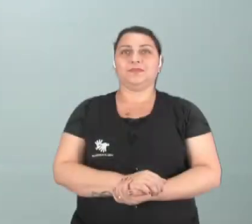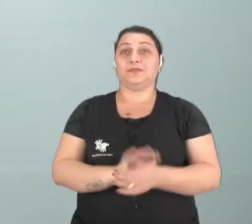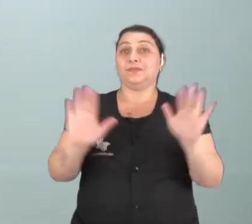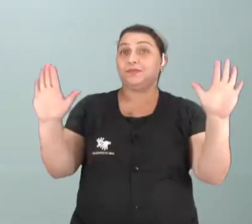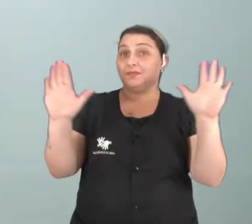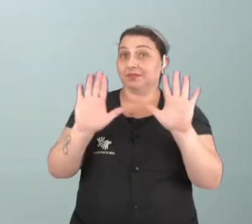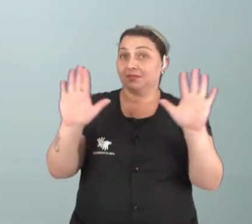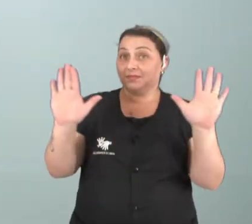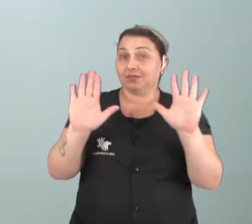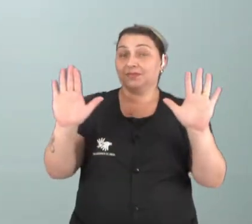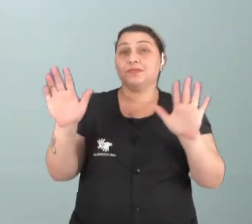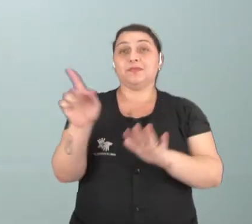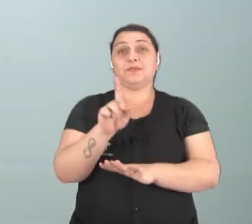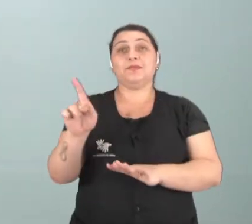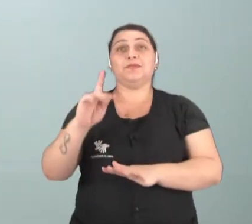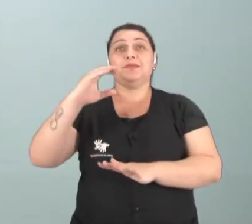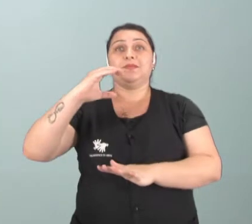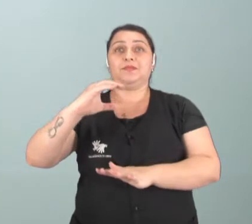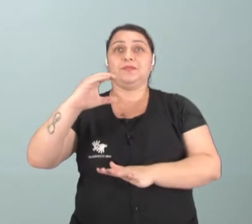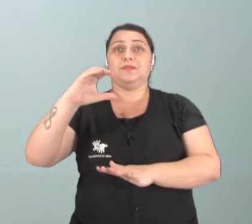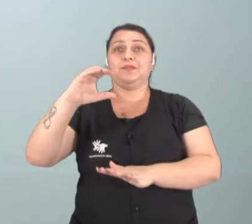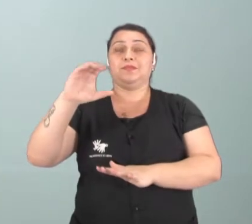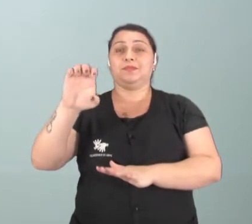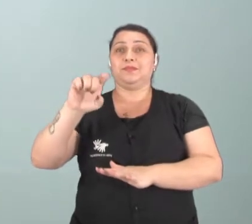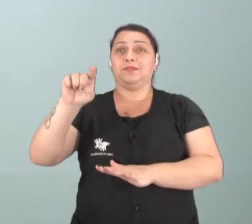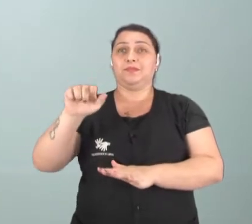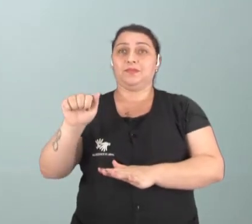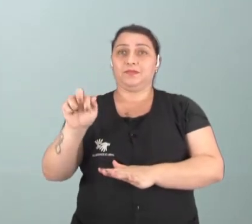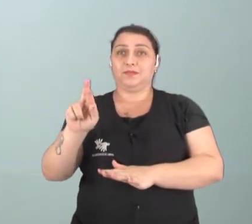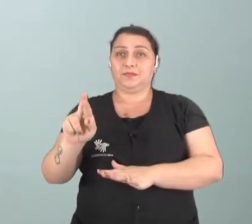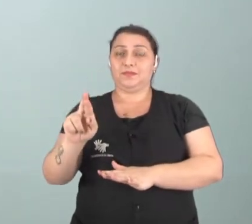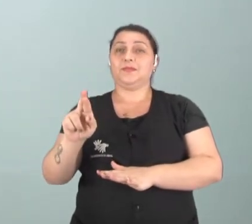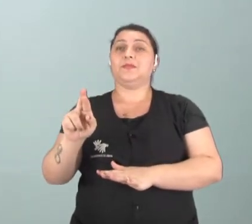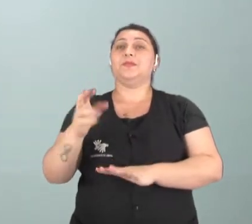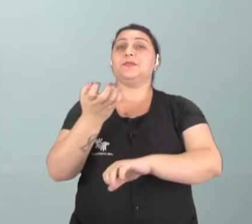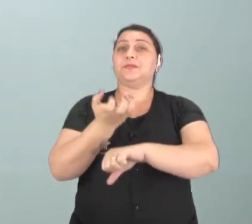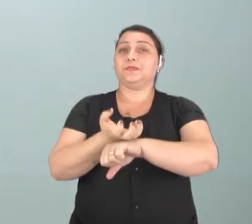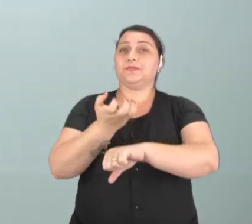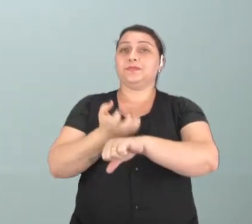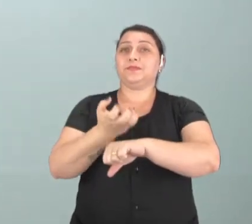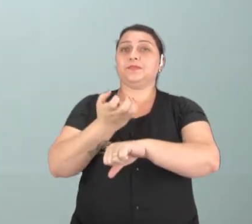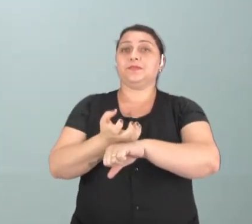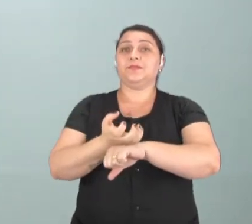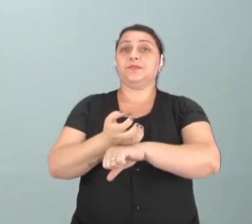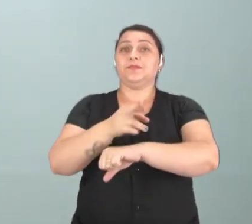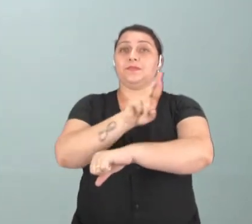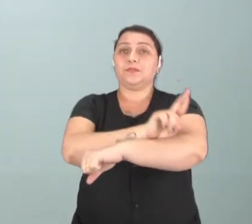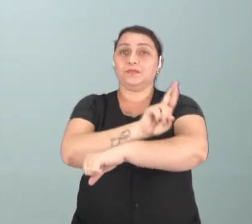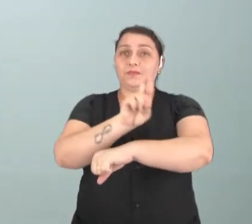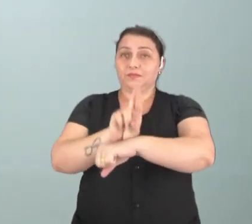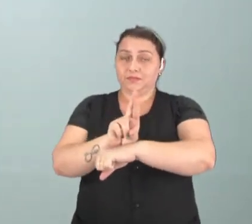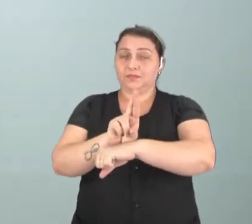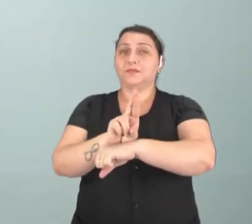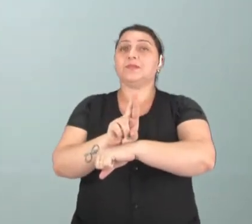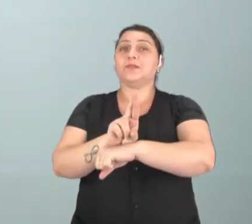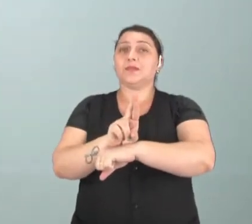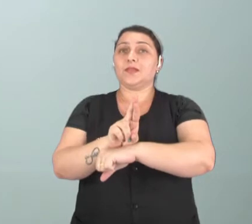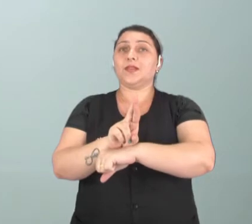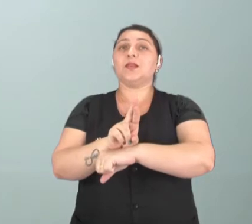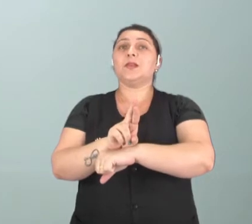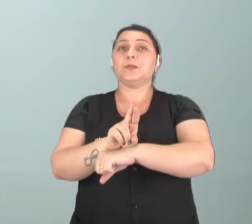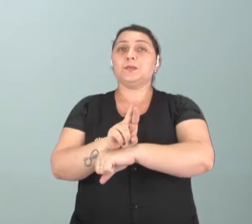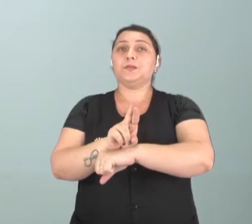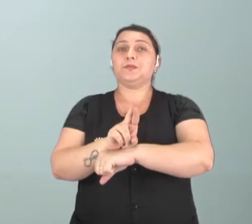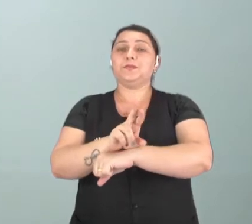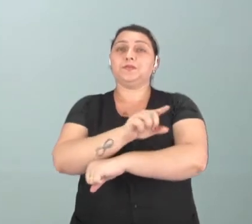Olá pessoal, sou o professor César Hildo, vou estar com vocês com a disciplina de ensino religioso. Vamos estar no Fundamental